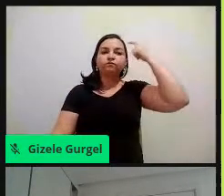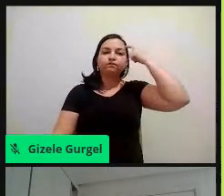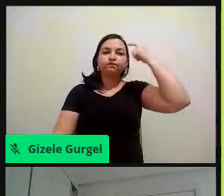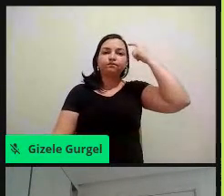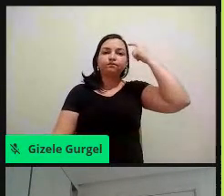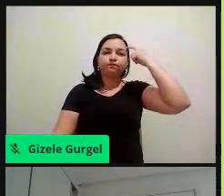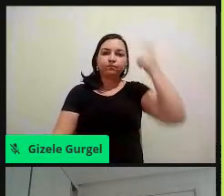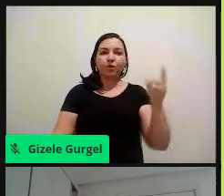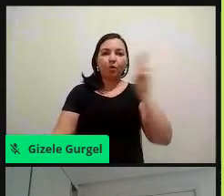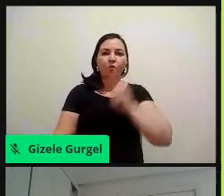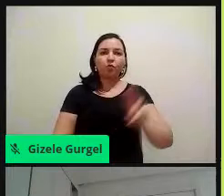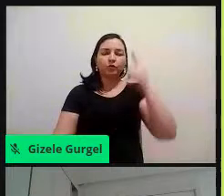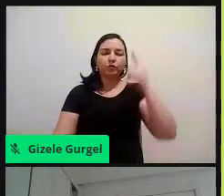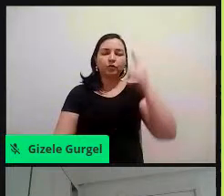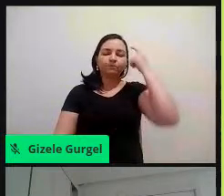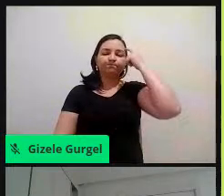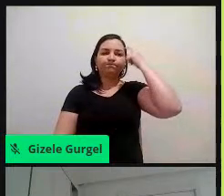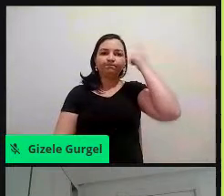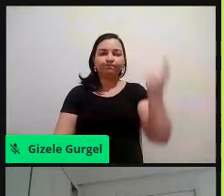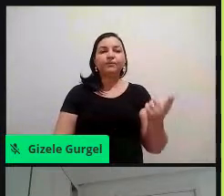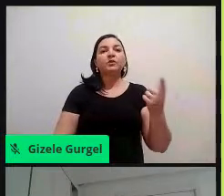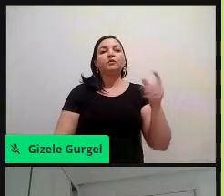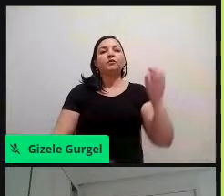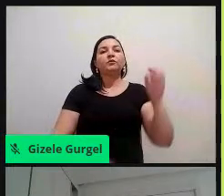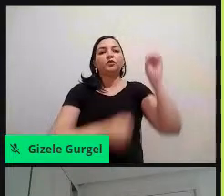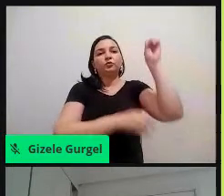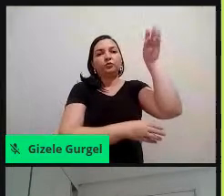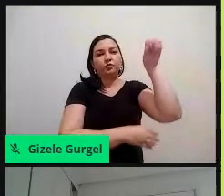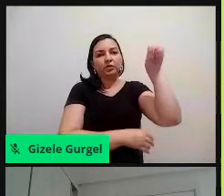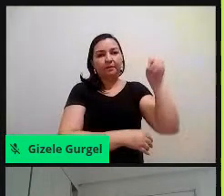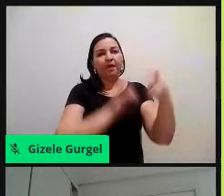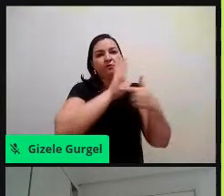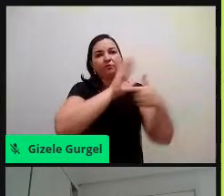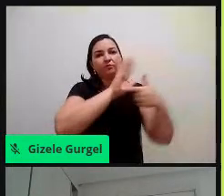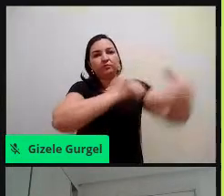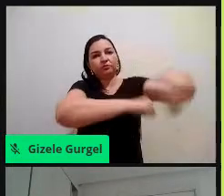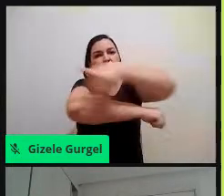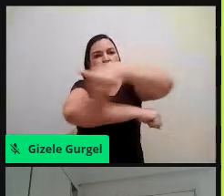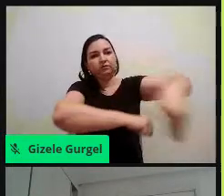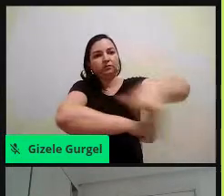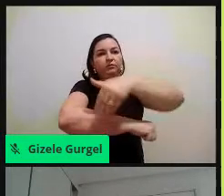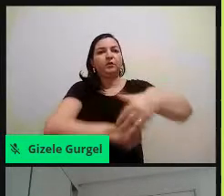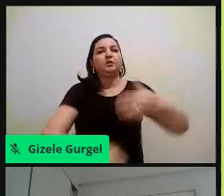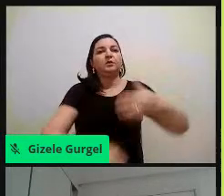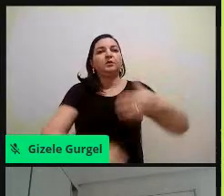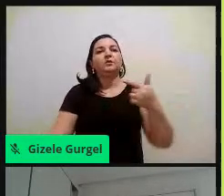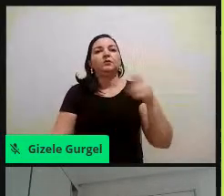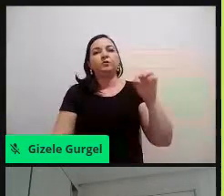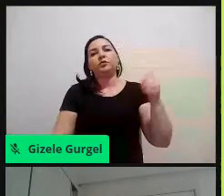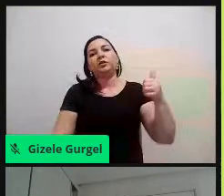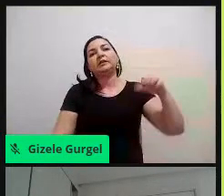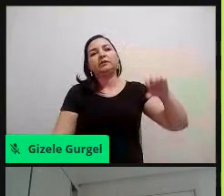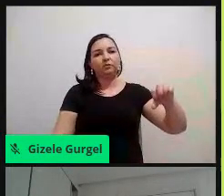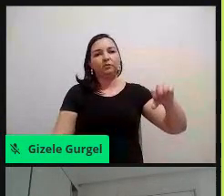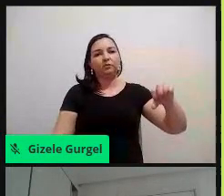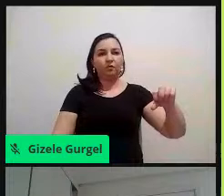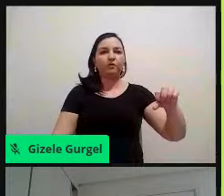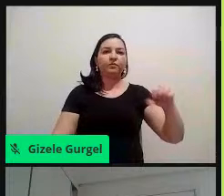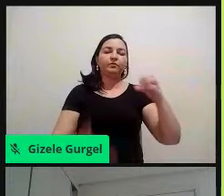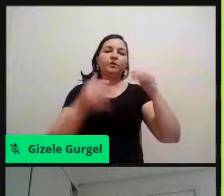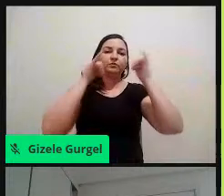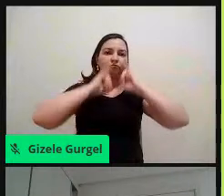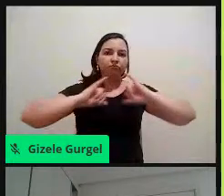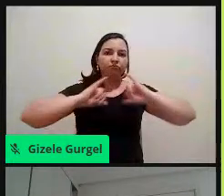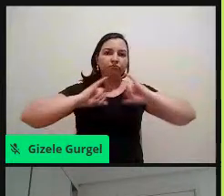onde a gente ficou no semáforo, né, essa foi a equipe de 2019, no semáforo, com essas mensagens de